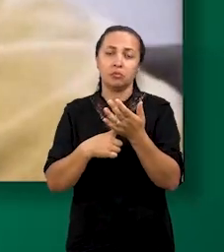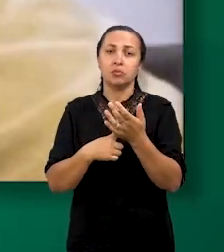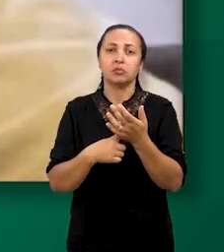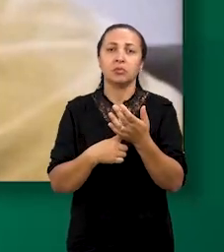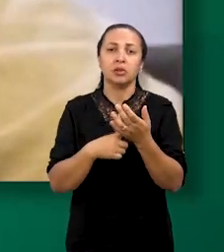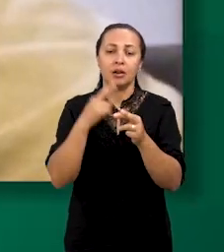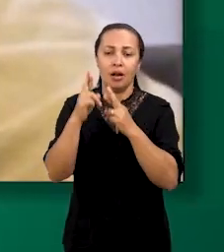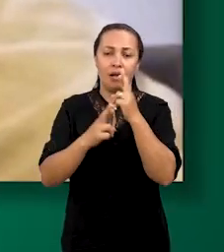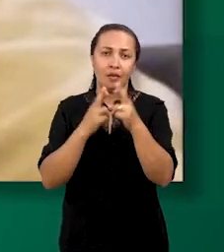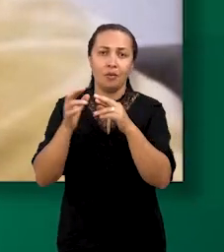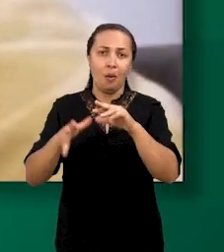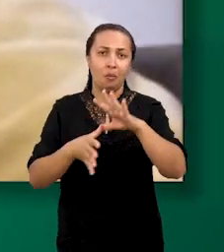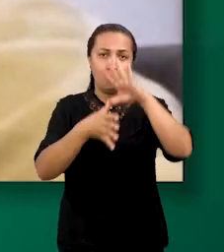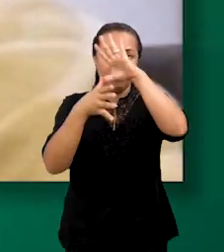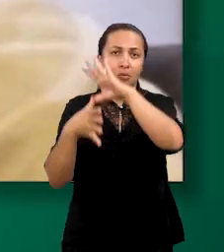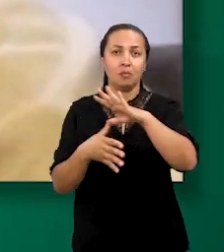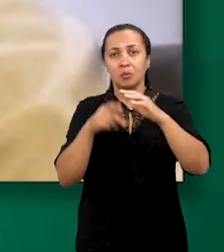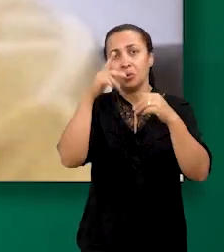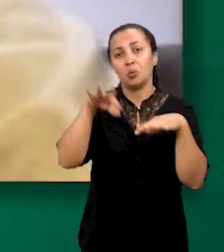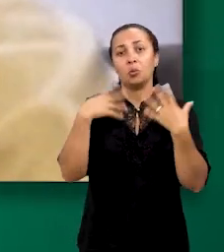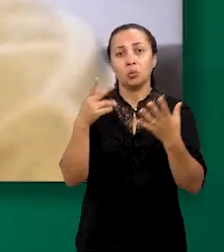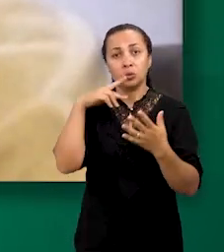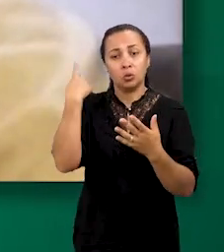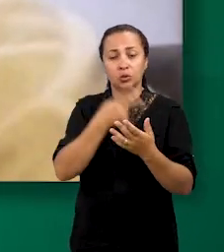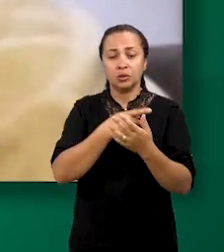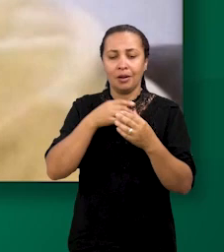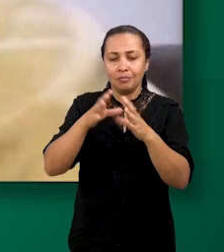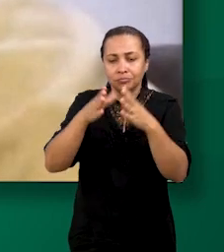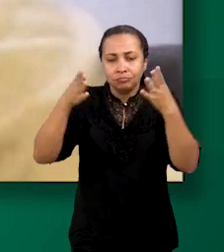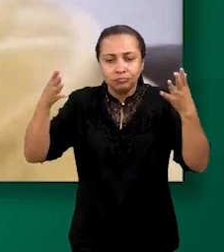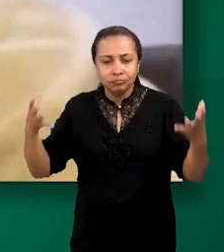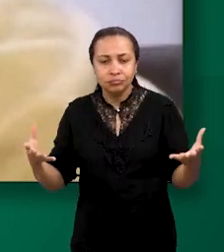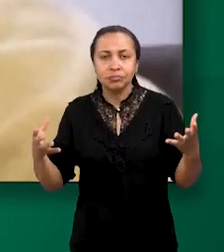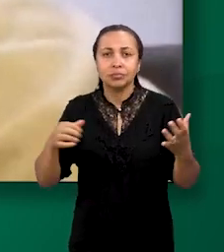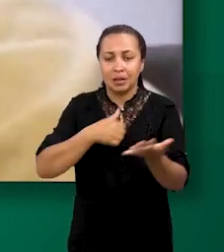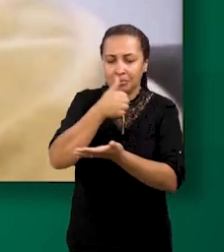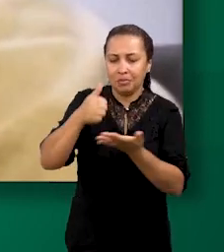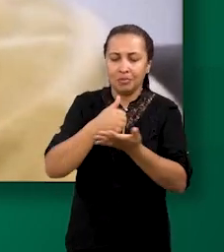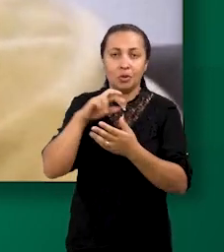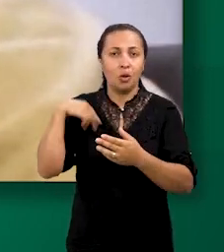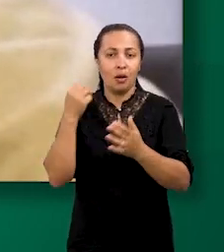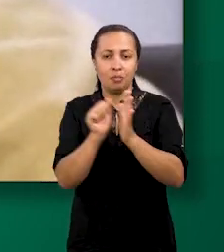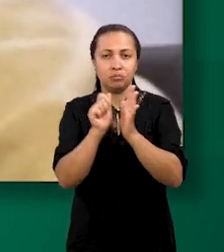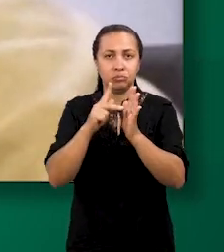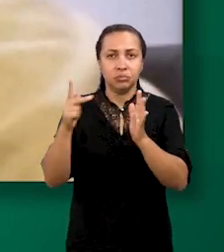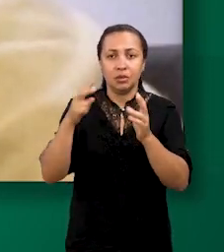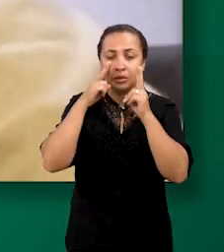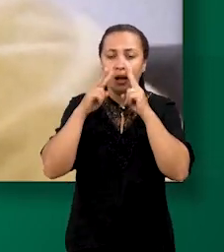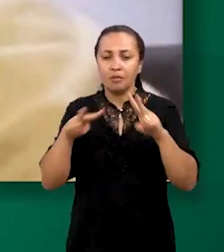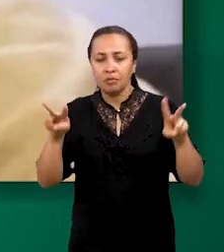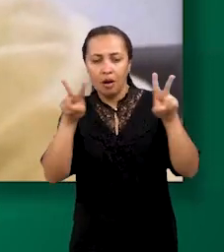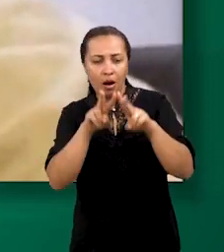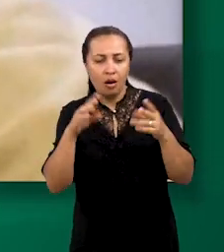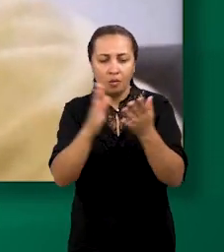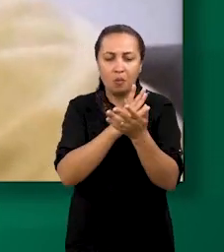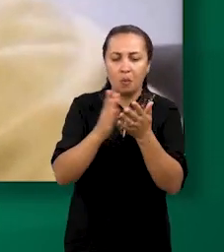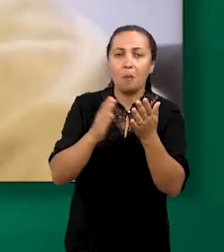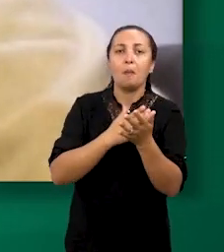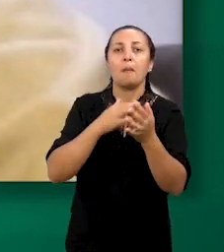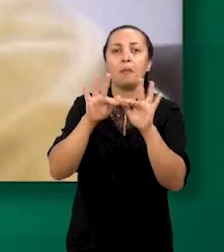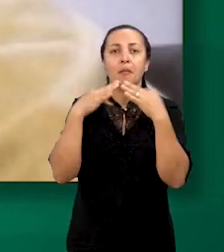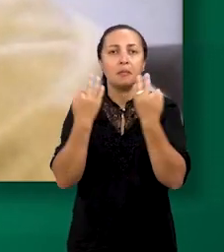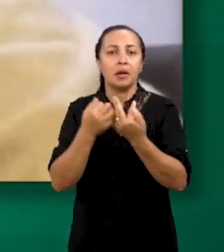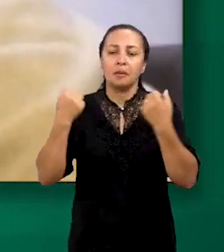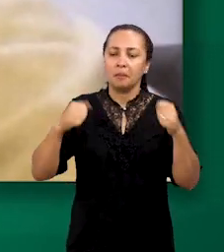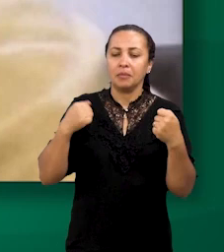Em relação ao mapa, quando a gente chega a cesta básica para a gente, a gente vai lá no aplicativo e vê algumas famílias que estão precisando.